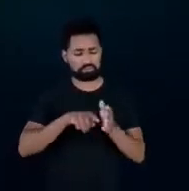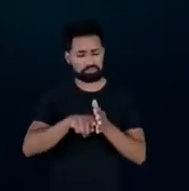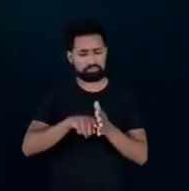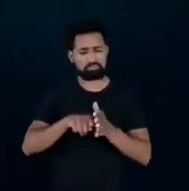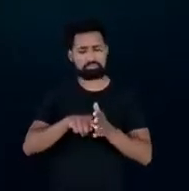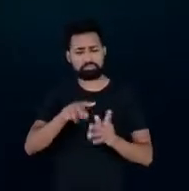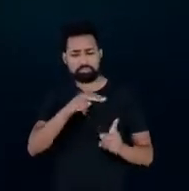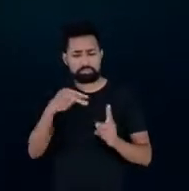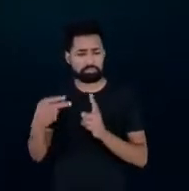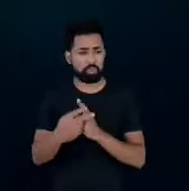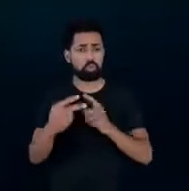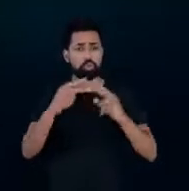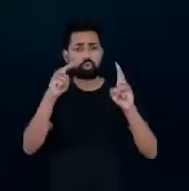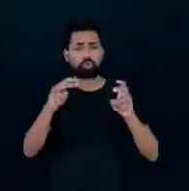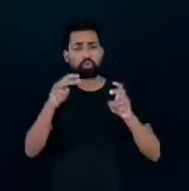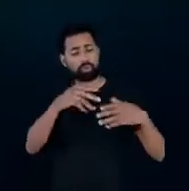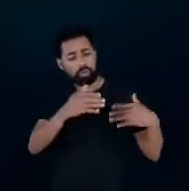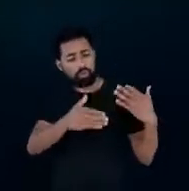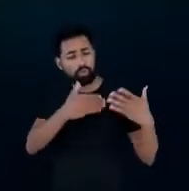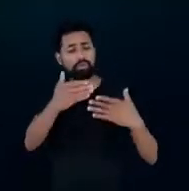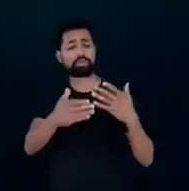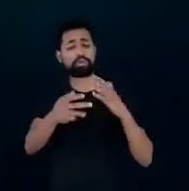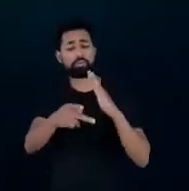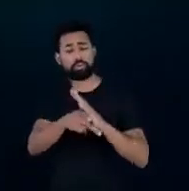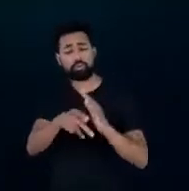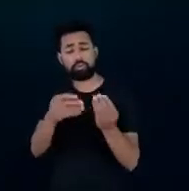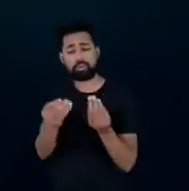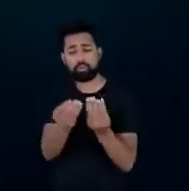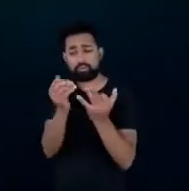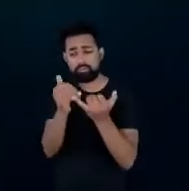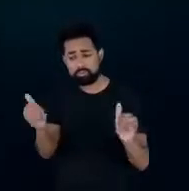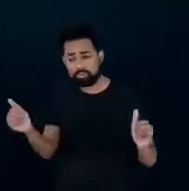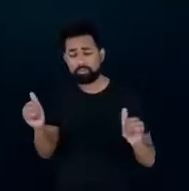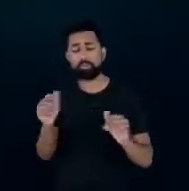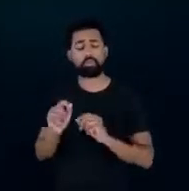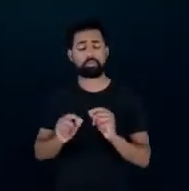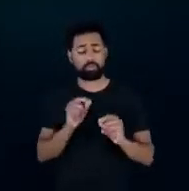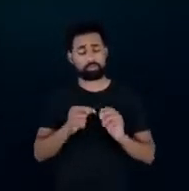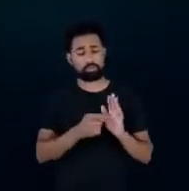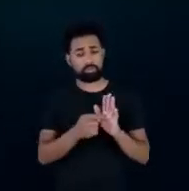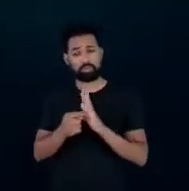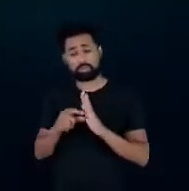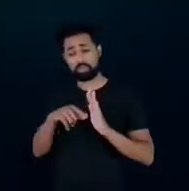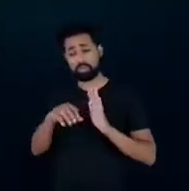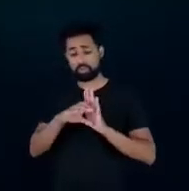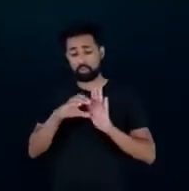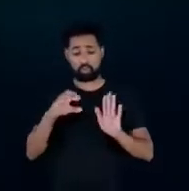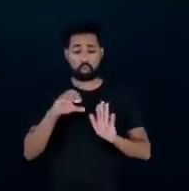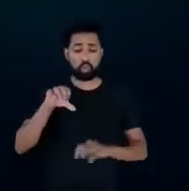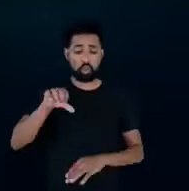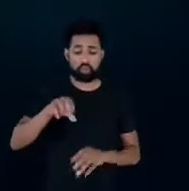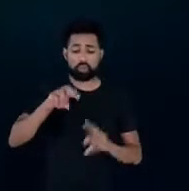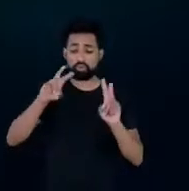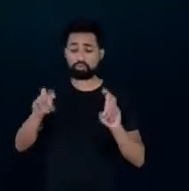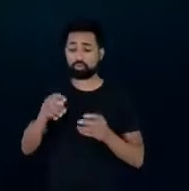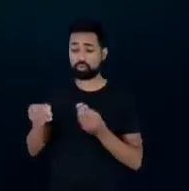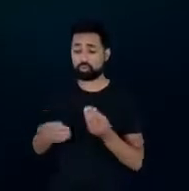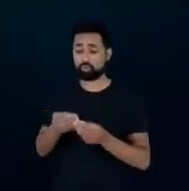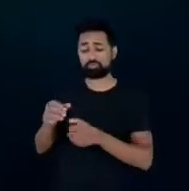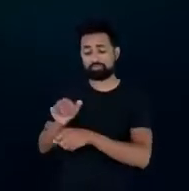evolução da matriz energética no horizonte decenal, tem o capítulo 9, que é um capítulo sobre recursos energéticos